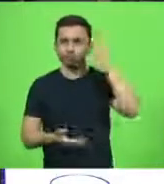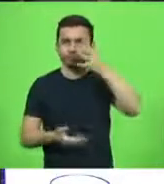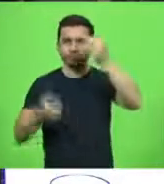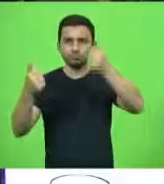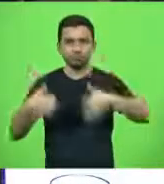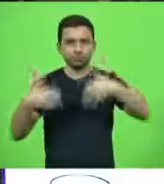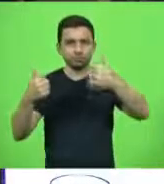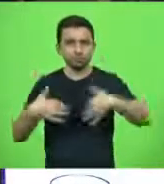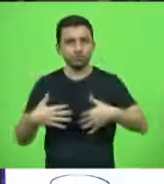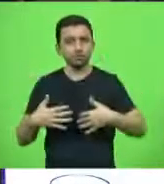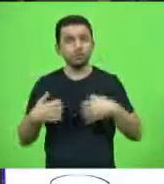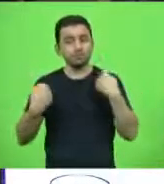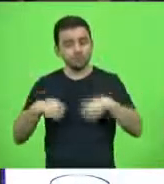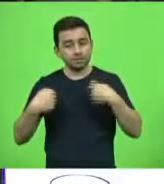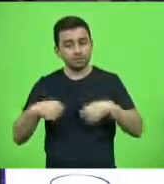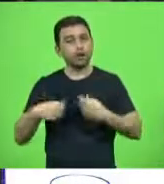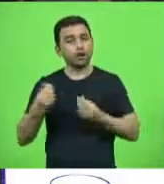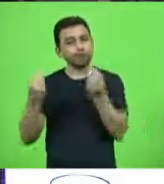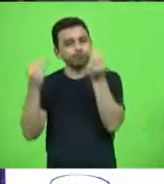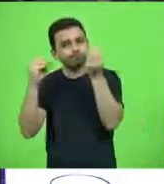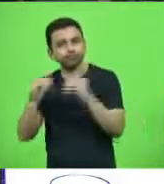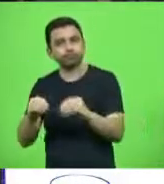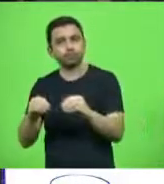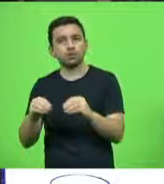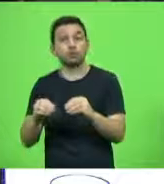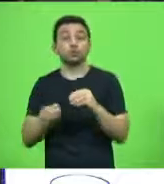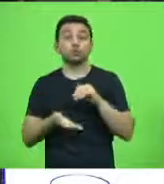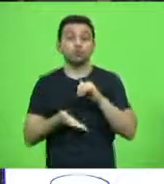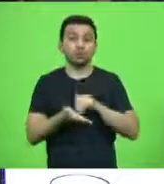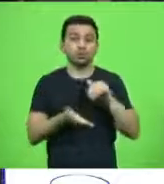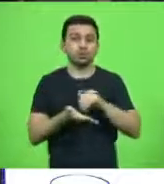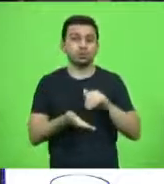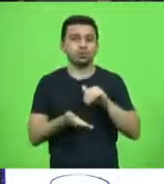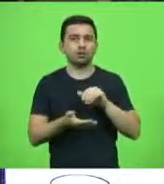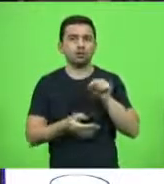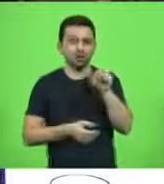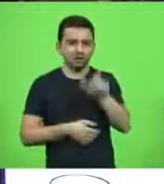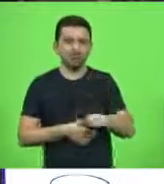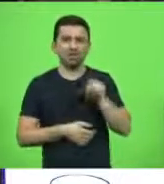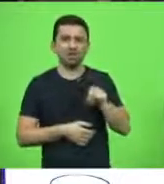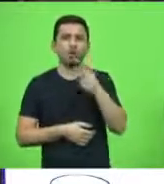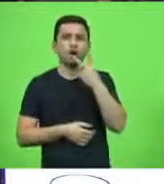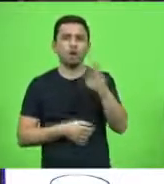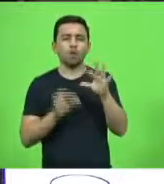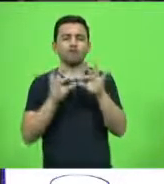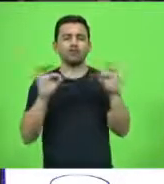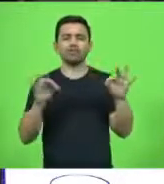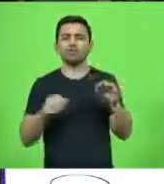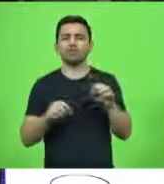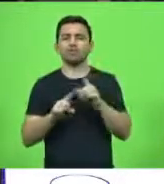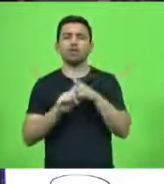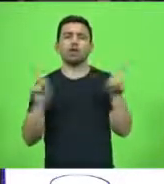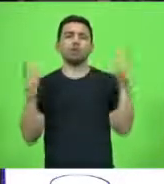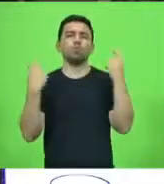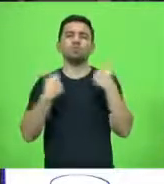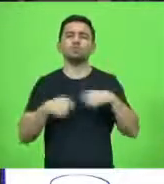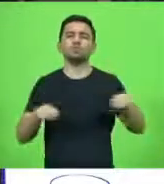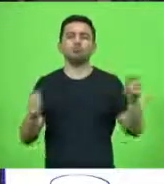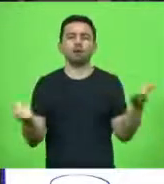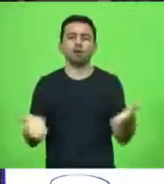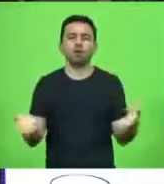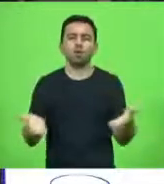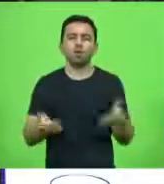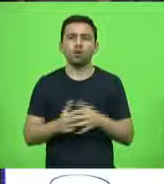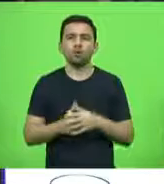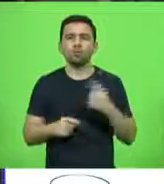equipamento deveria ser instalado, o secretário falou a seguinte frase, não, não há necessidade nesse momento